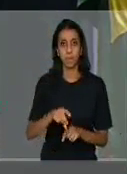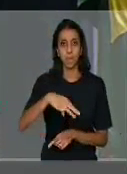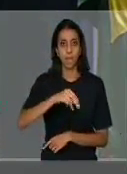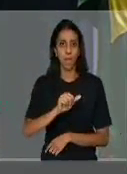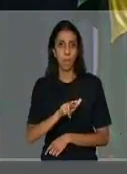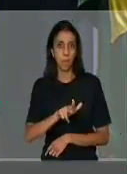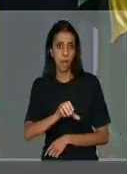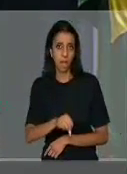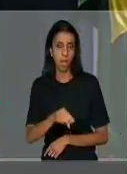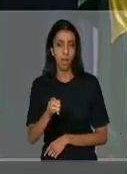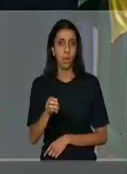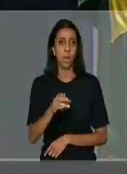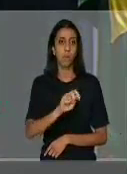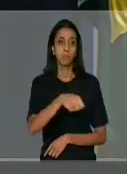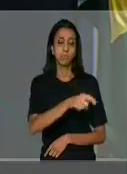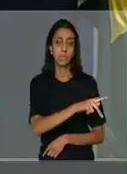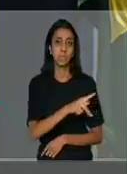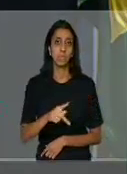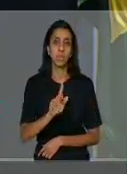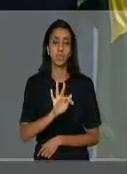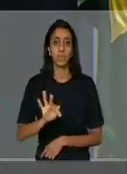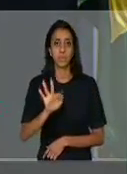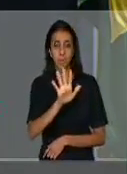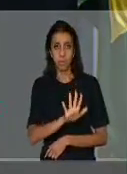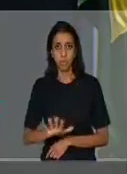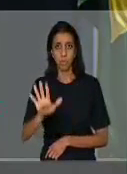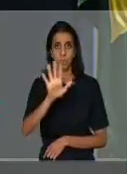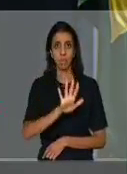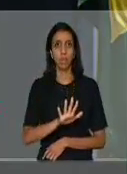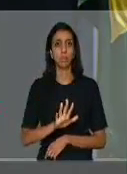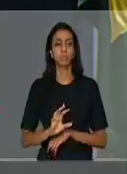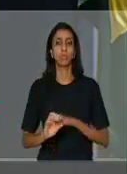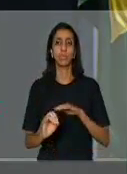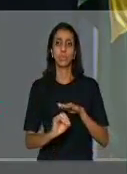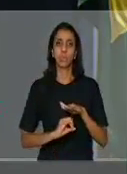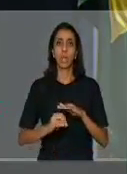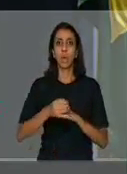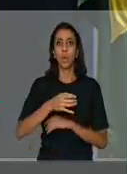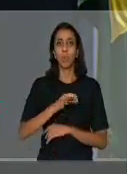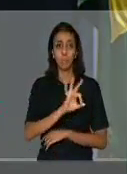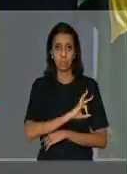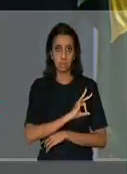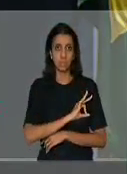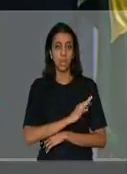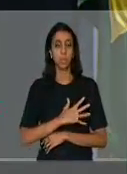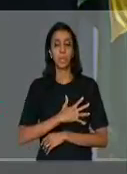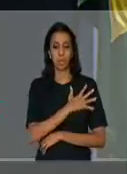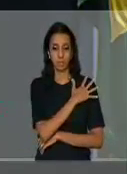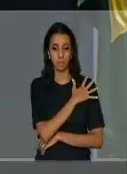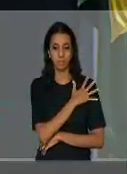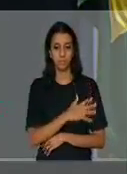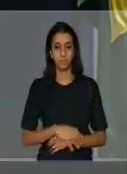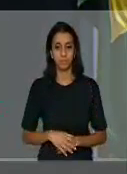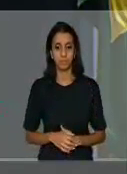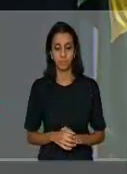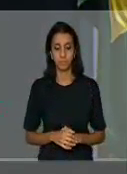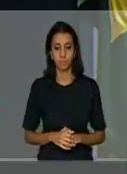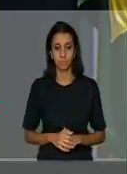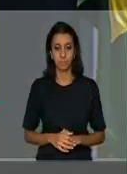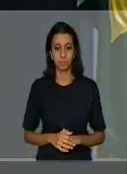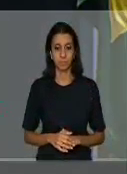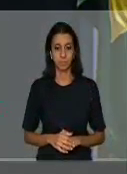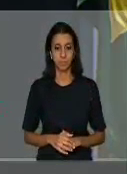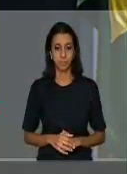Jorge Teza, presidente da Federação Nacional de Entidades Policiais e Militares. Cumprimentar aqui